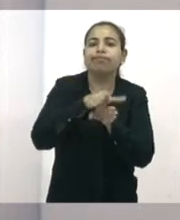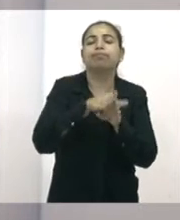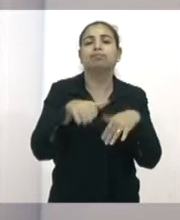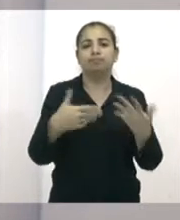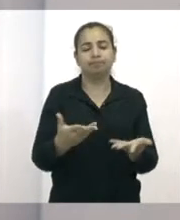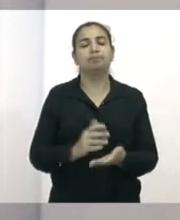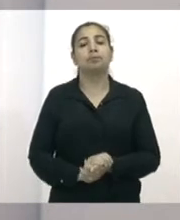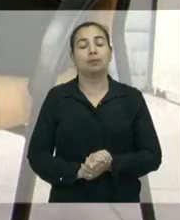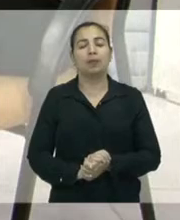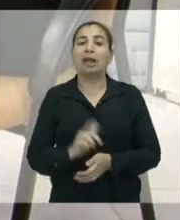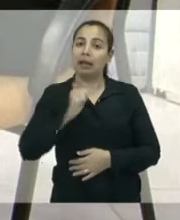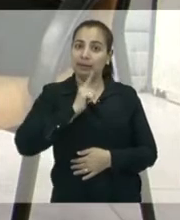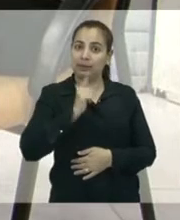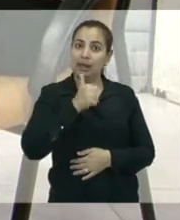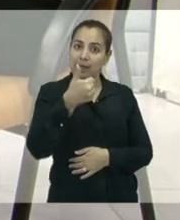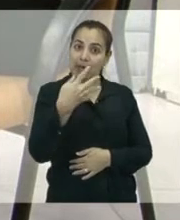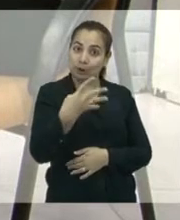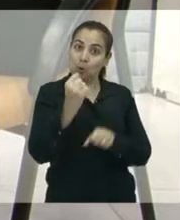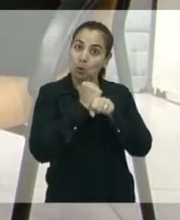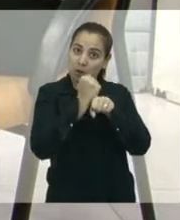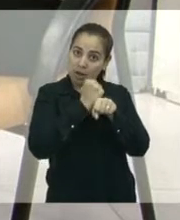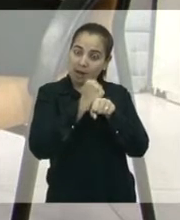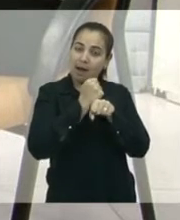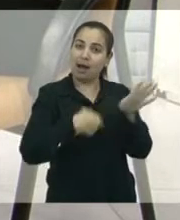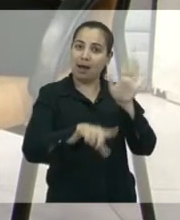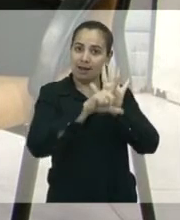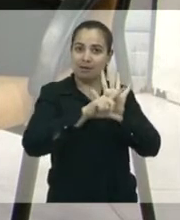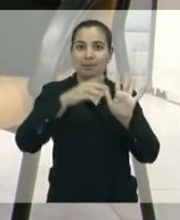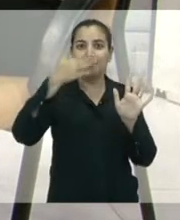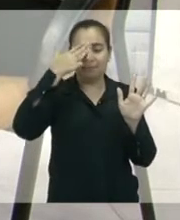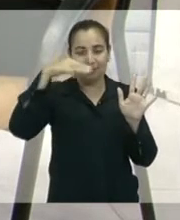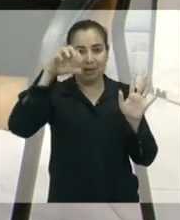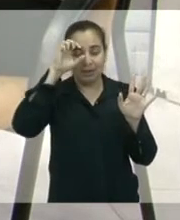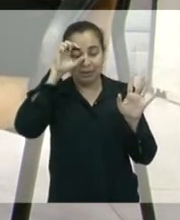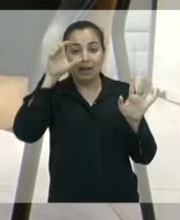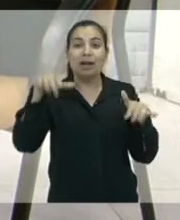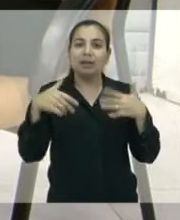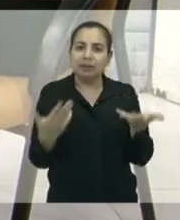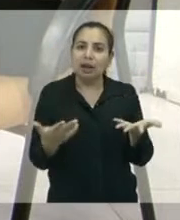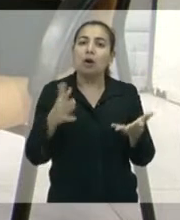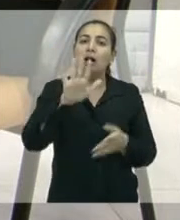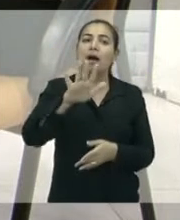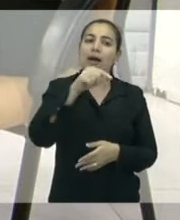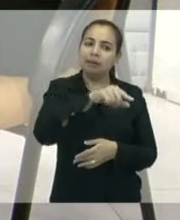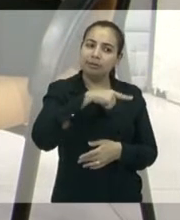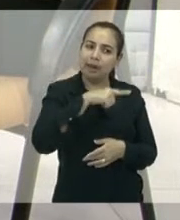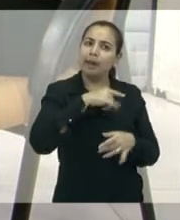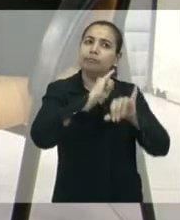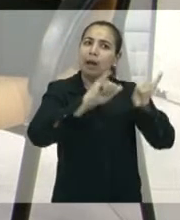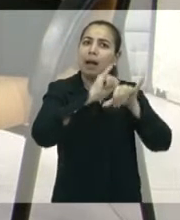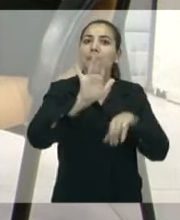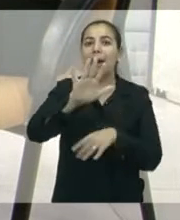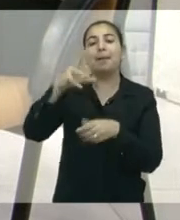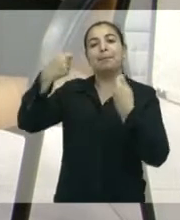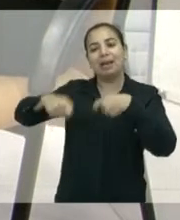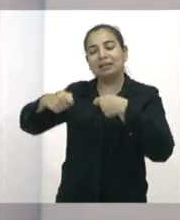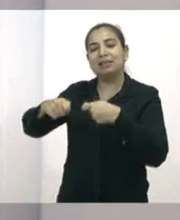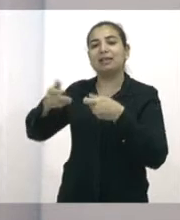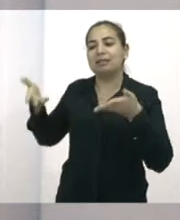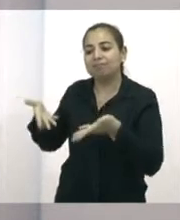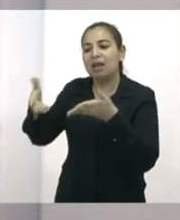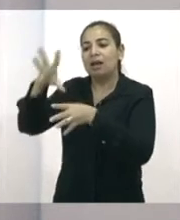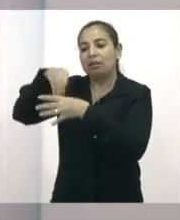Penha, que já tem 14 anos, mas também tem que ter um trabalho de divulgação dentro de casa, na escola, não isso, vereadora?